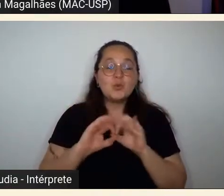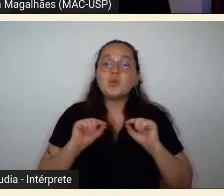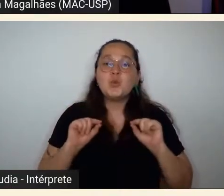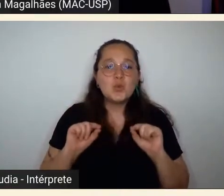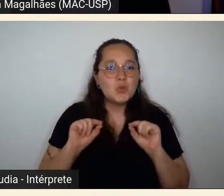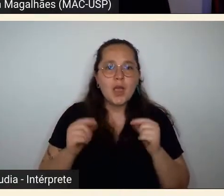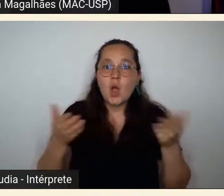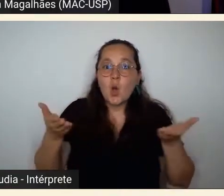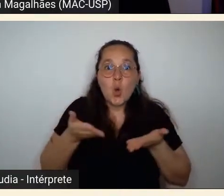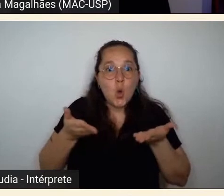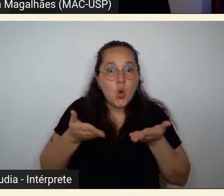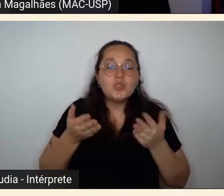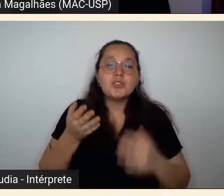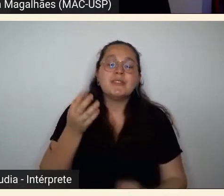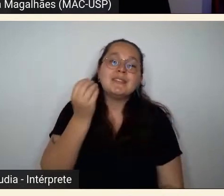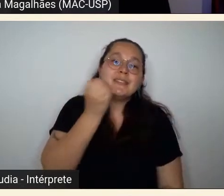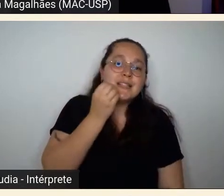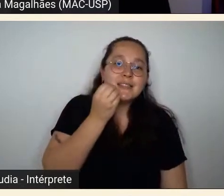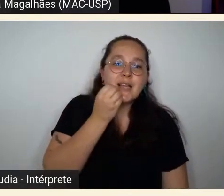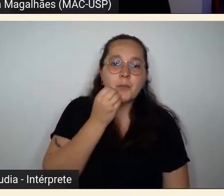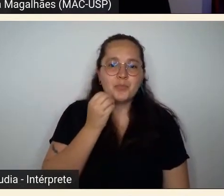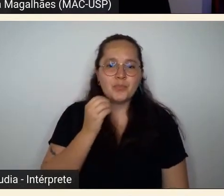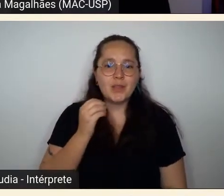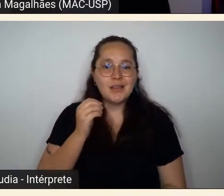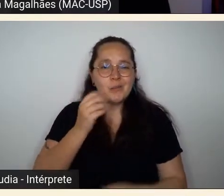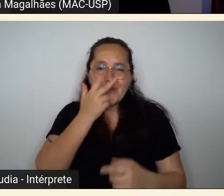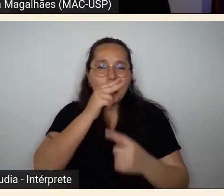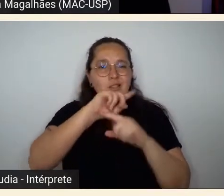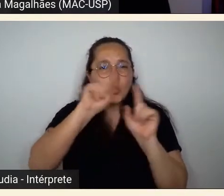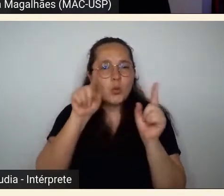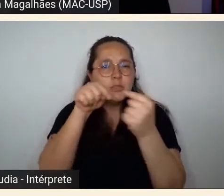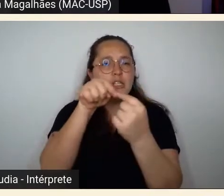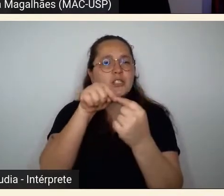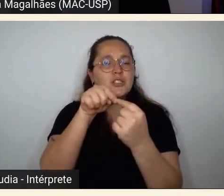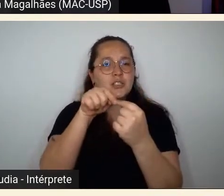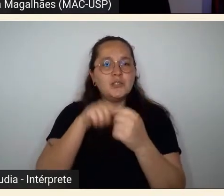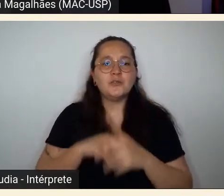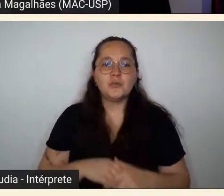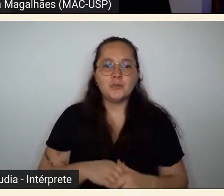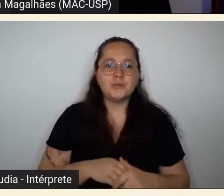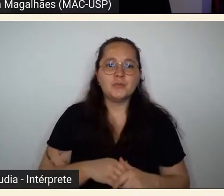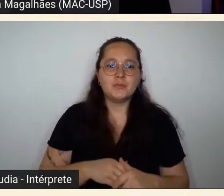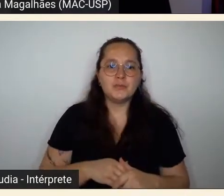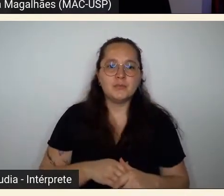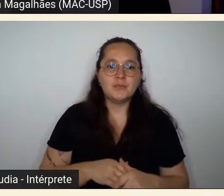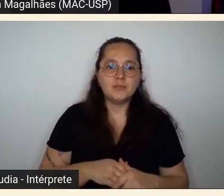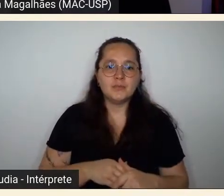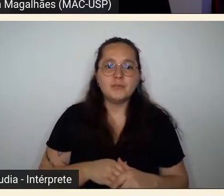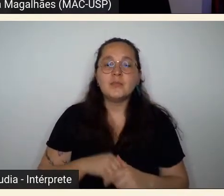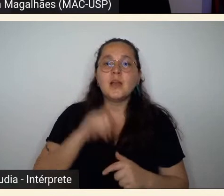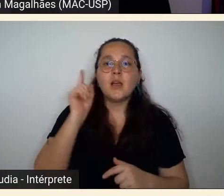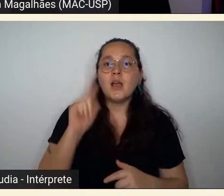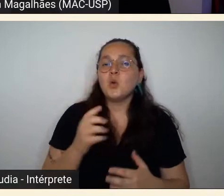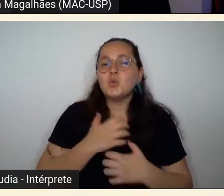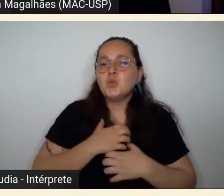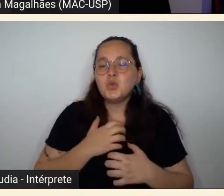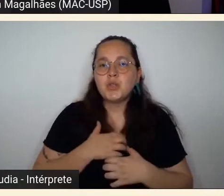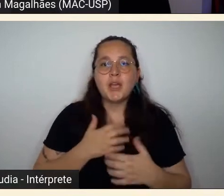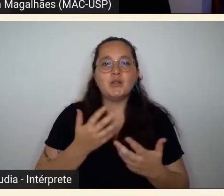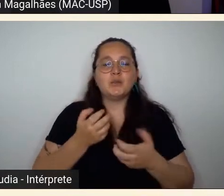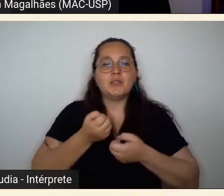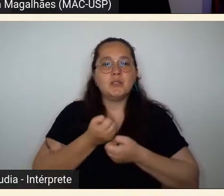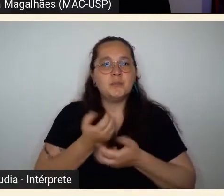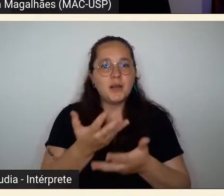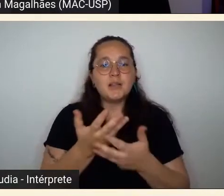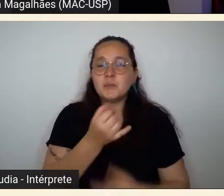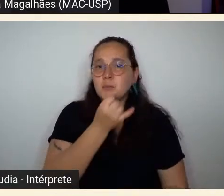de certo modo, um objetivo de colaboração. Um objetivo de colaboração que se expressa, por exemplo, pelo convênio que o Instituto